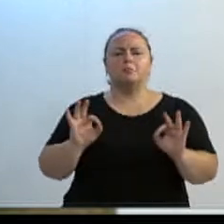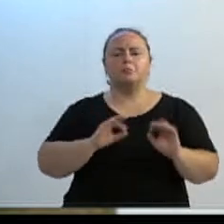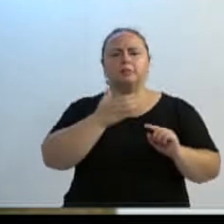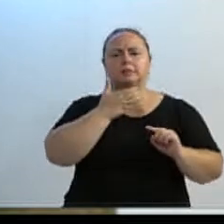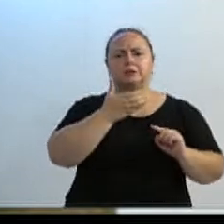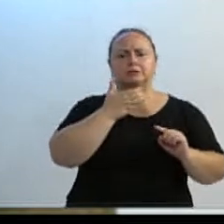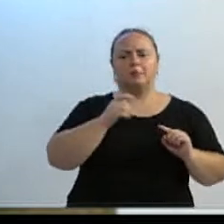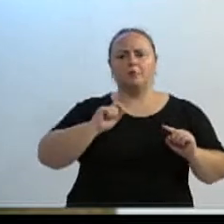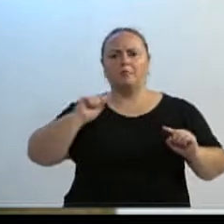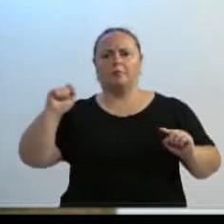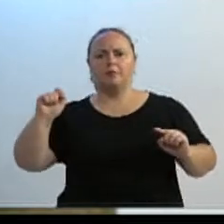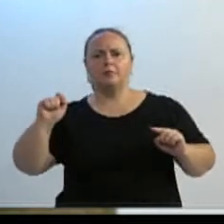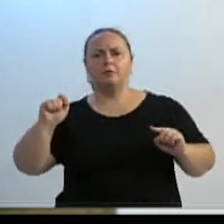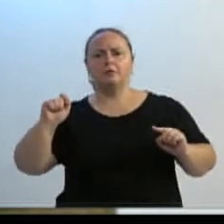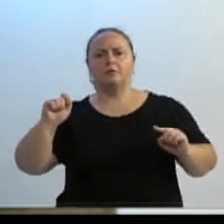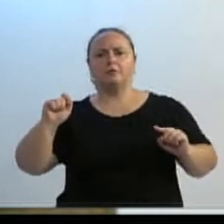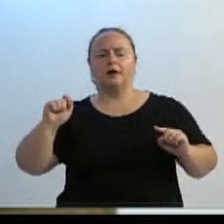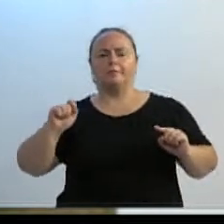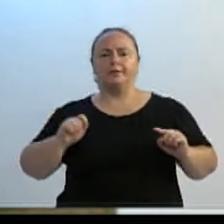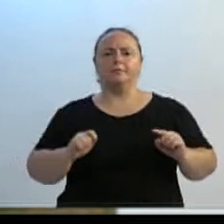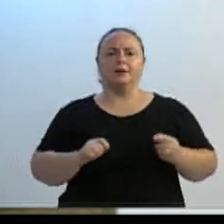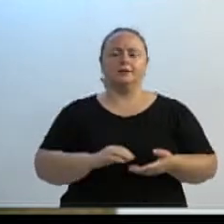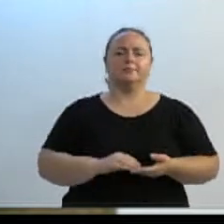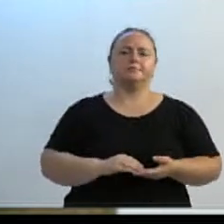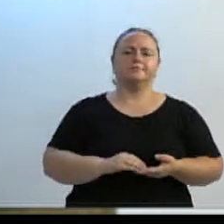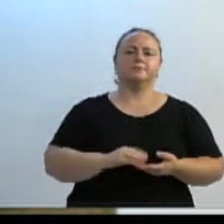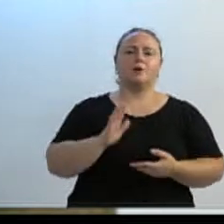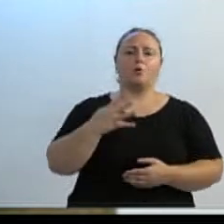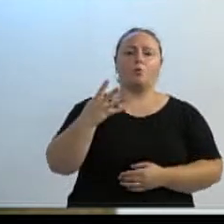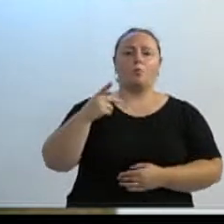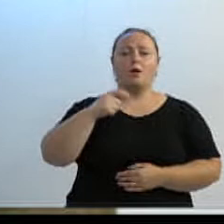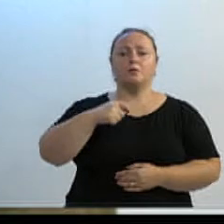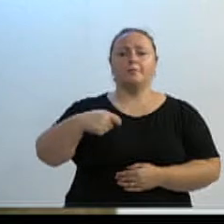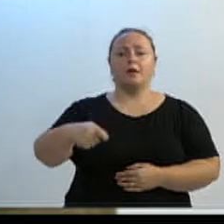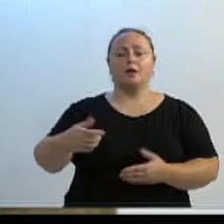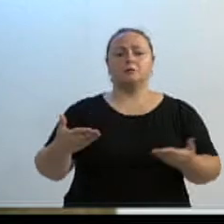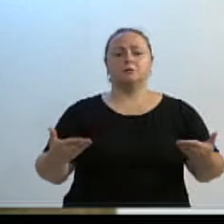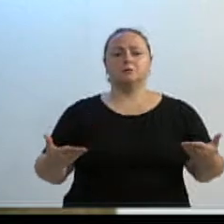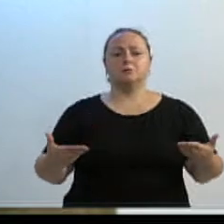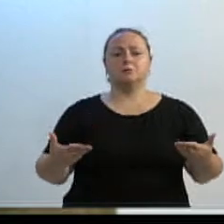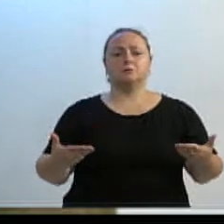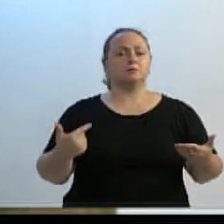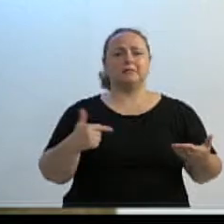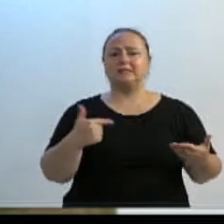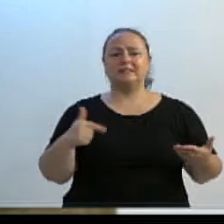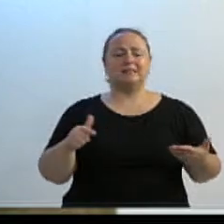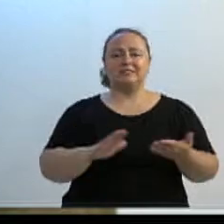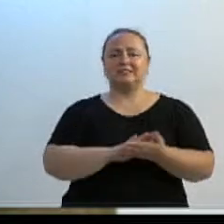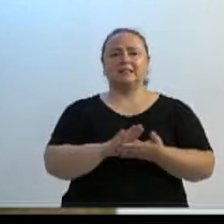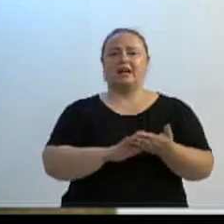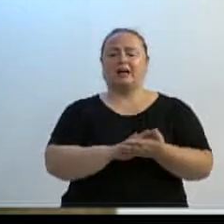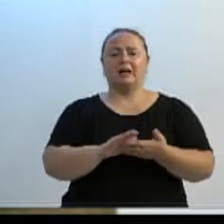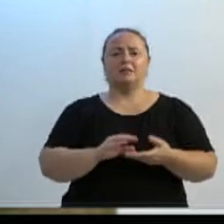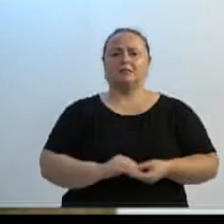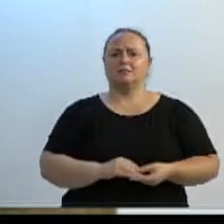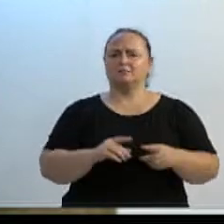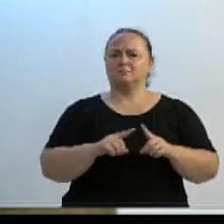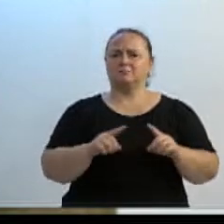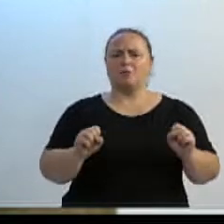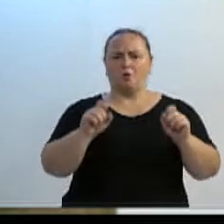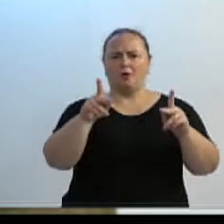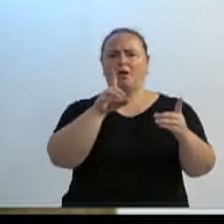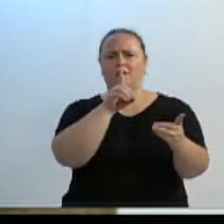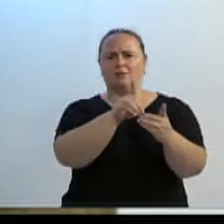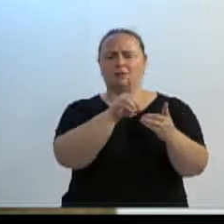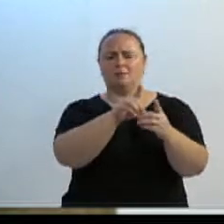quatro meses, e já mandamos algum e-mail e não houve retorno, se não está em atividade aberta ao público, mas através de e-mail estão recebendo.